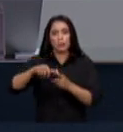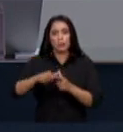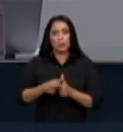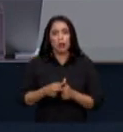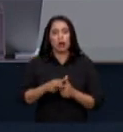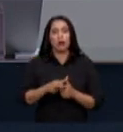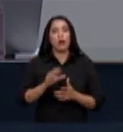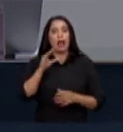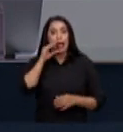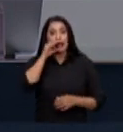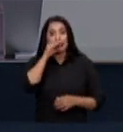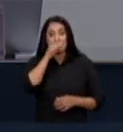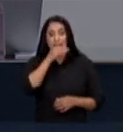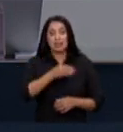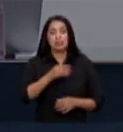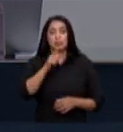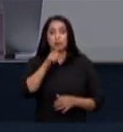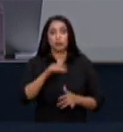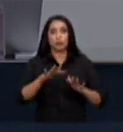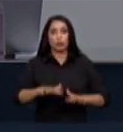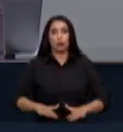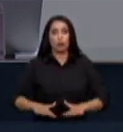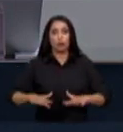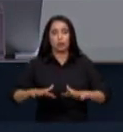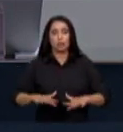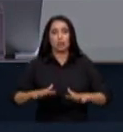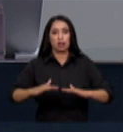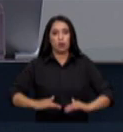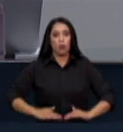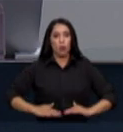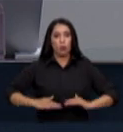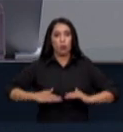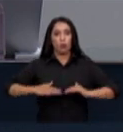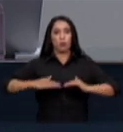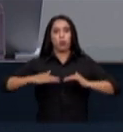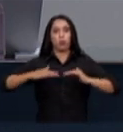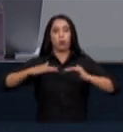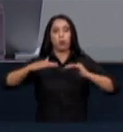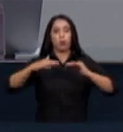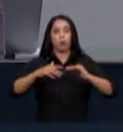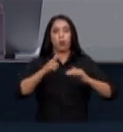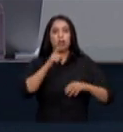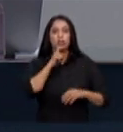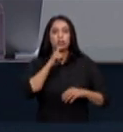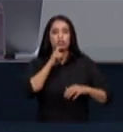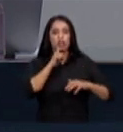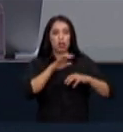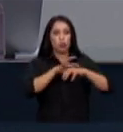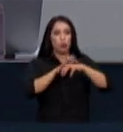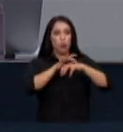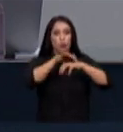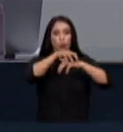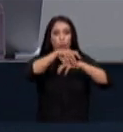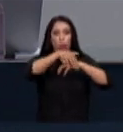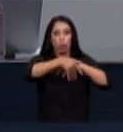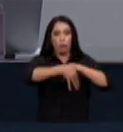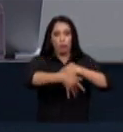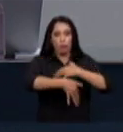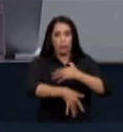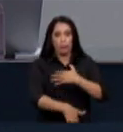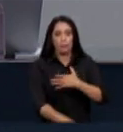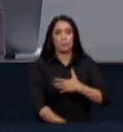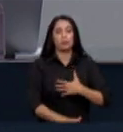oceanos com a elevação do nível dos oceanos com o derretimento das calotas polares